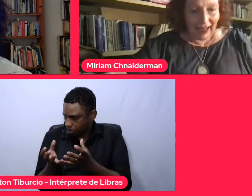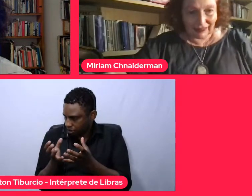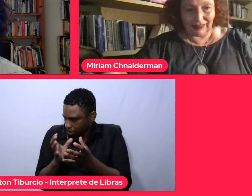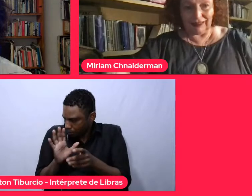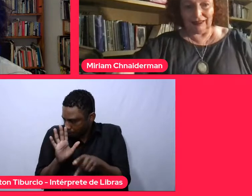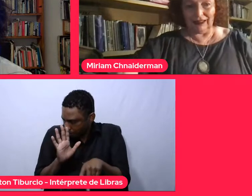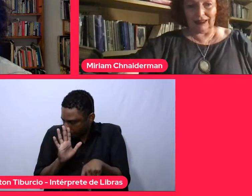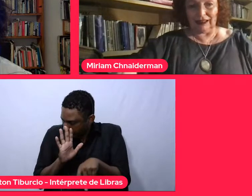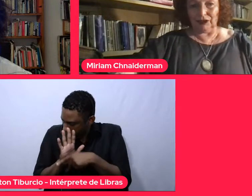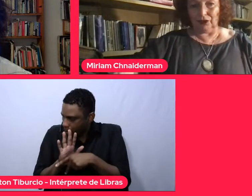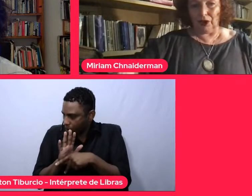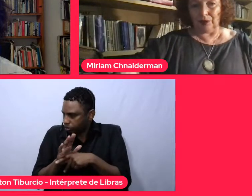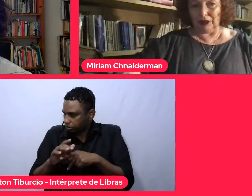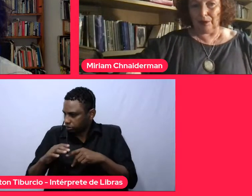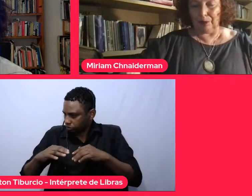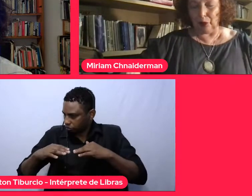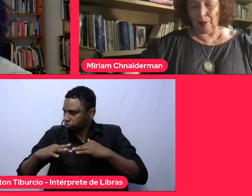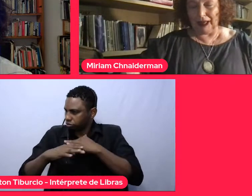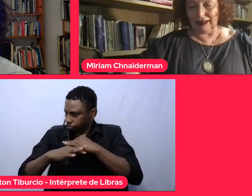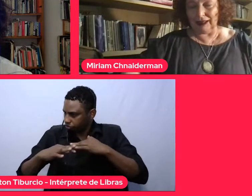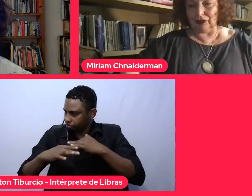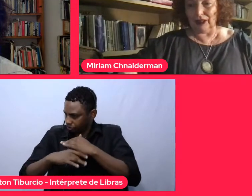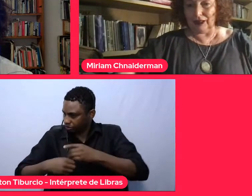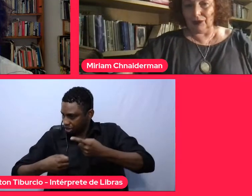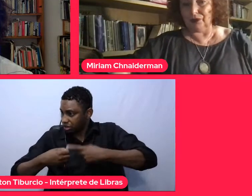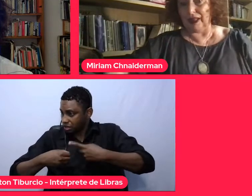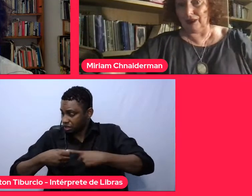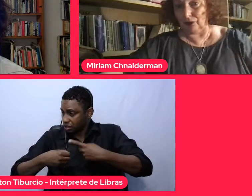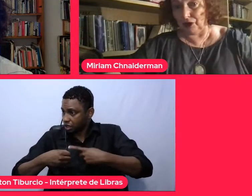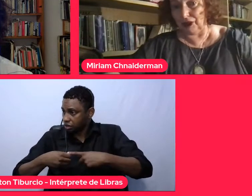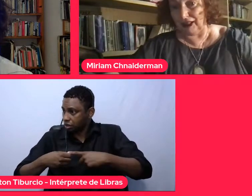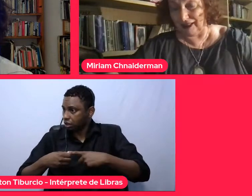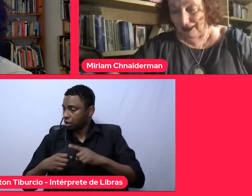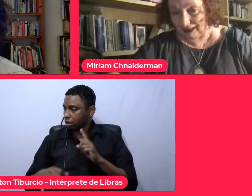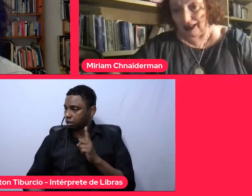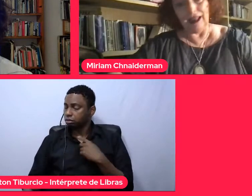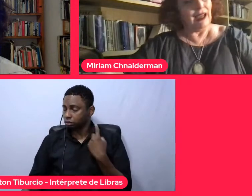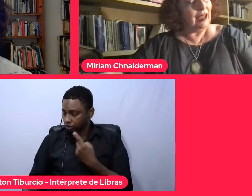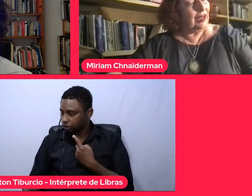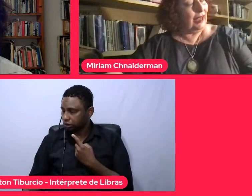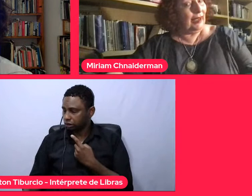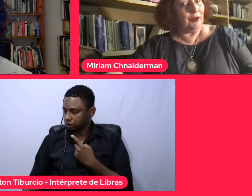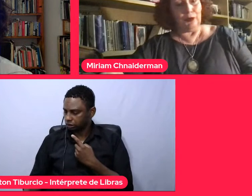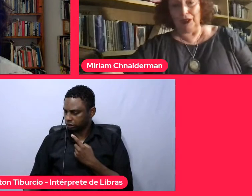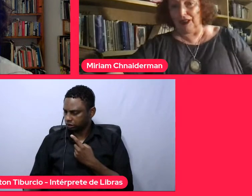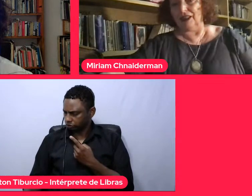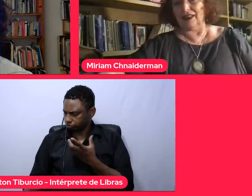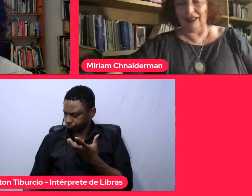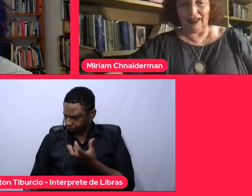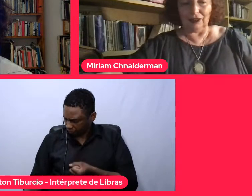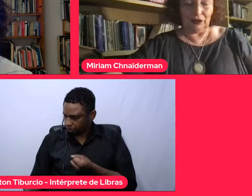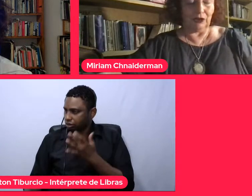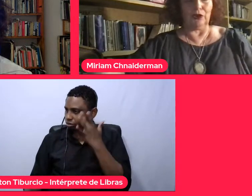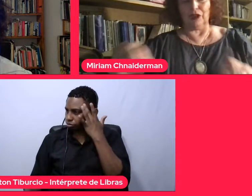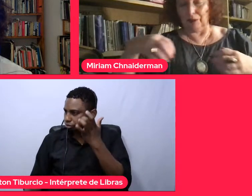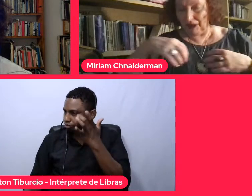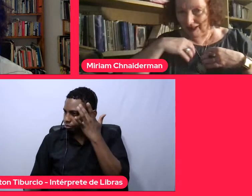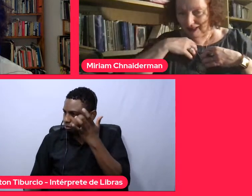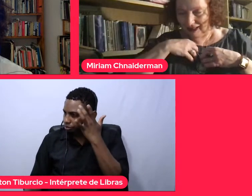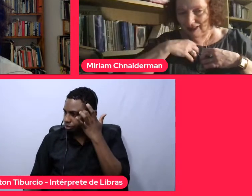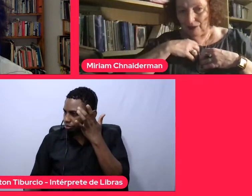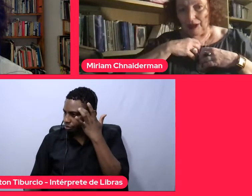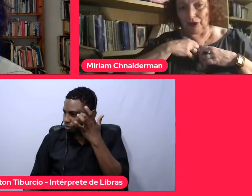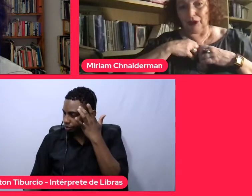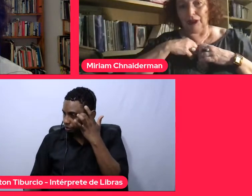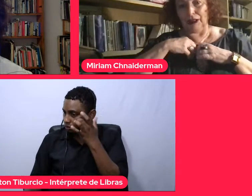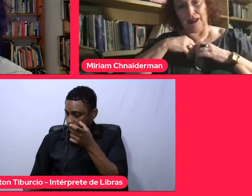cidade, essas formas de apropriação que a gente faz no dia a dia, é o que interessa o Sertot e me